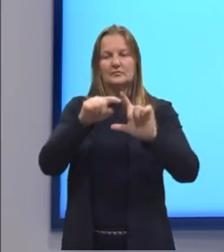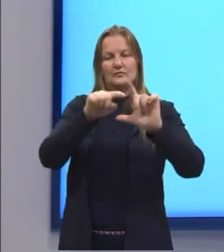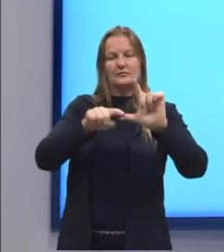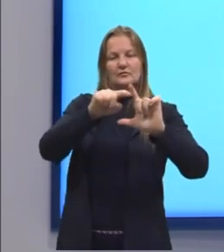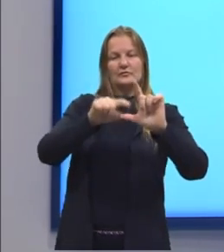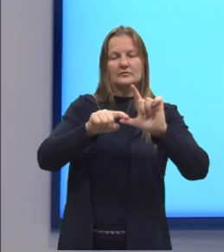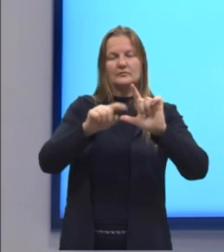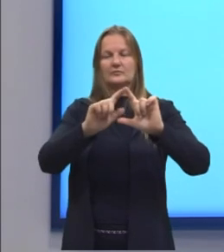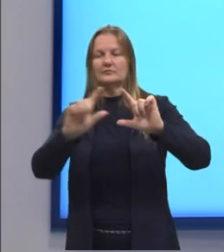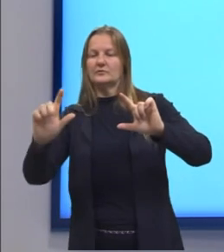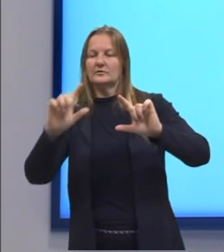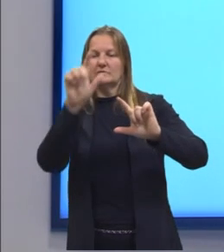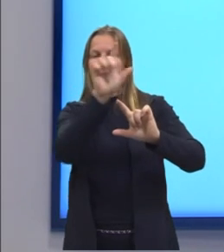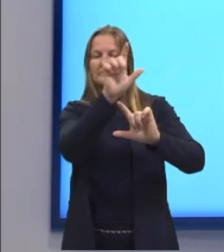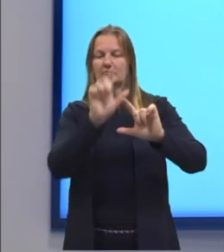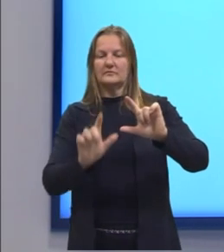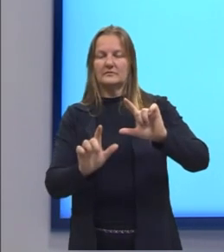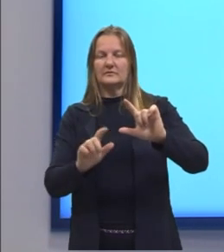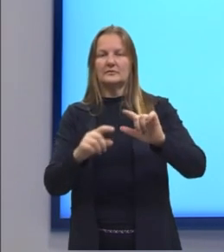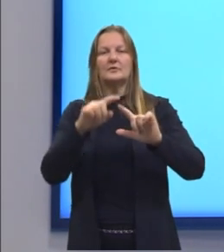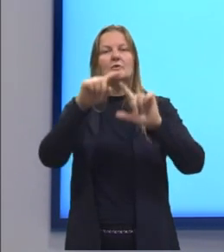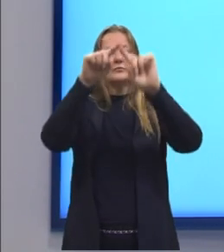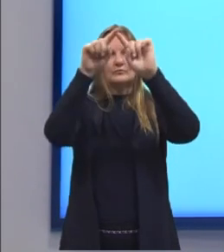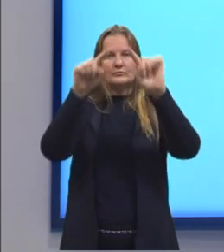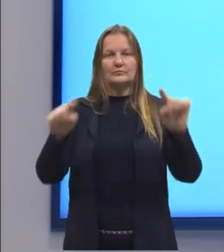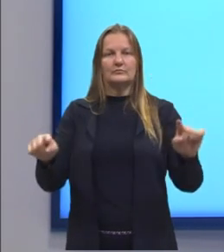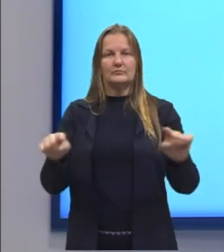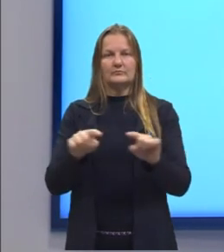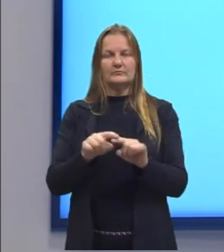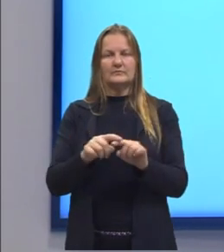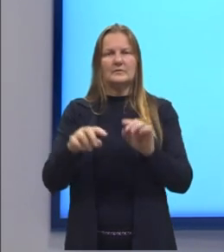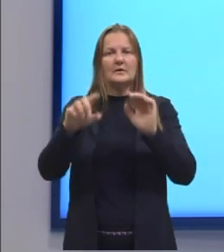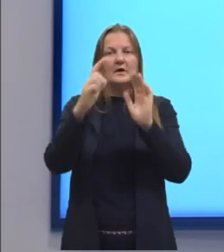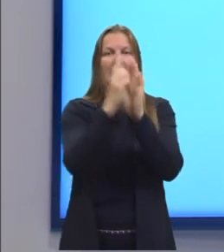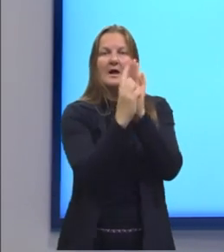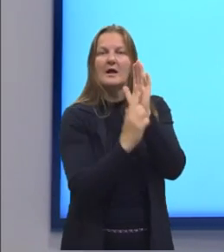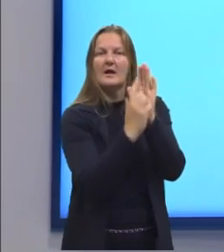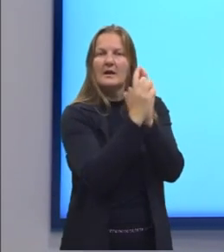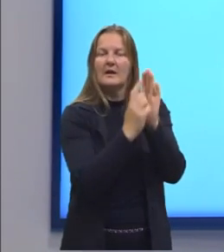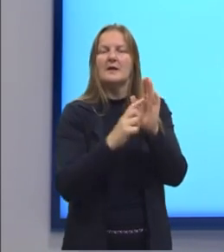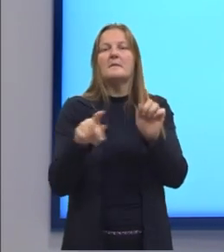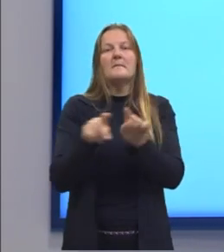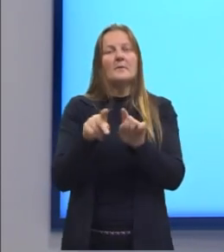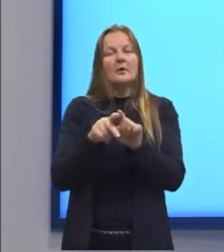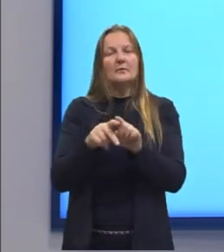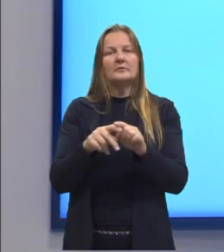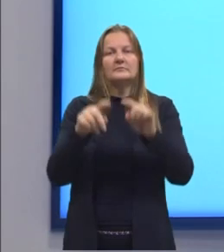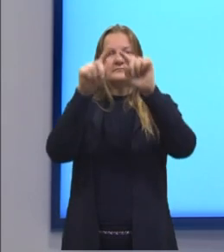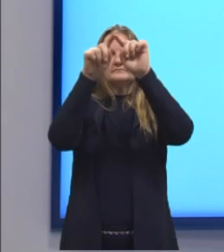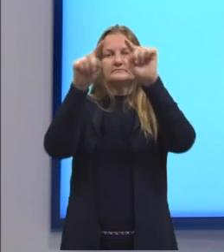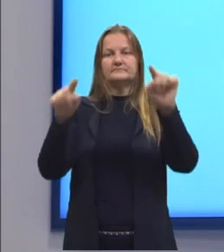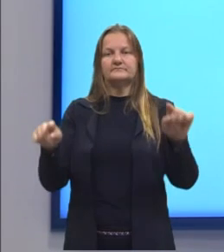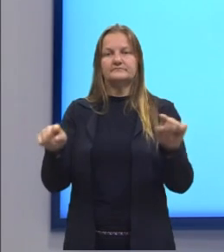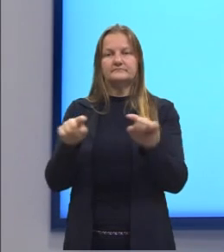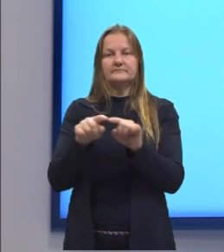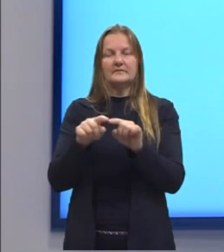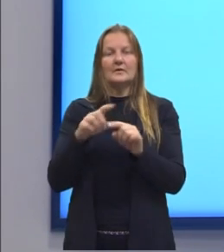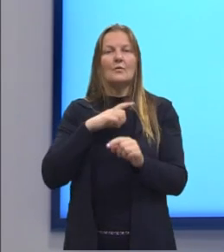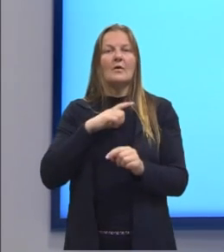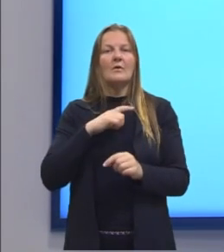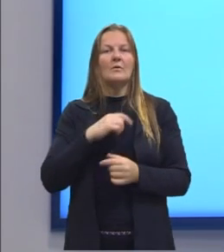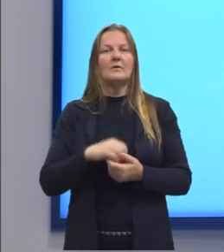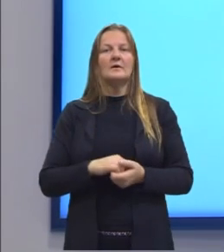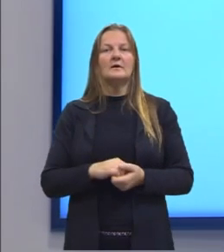triângulos A aplicação dessa lei é específica para o triângulo acutângulo então aquele triângulo que